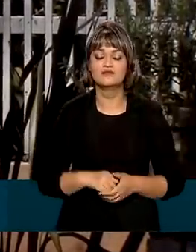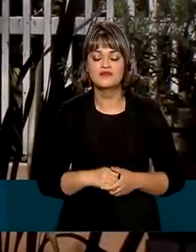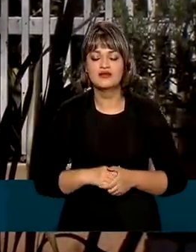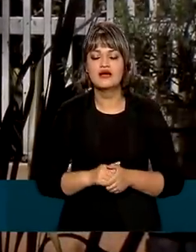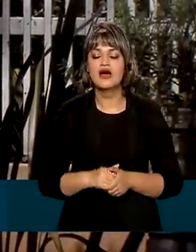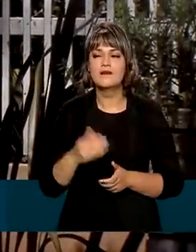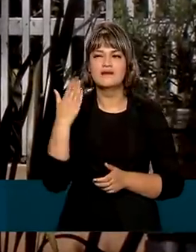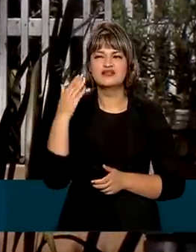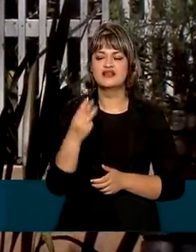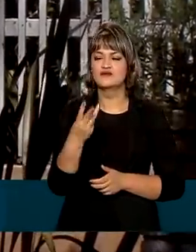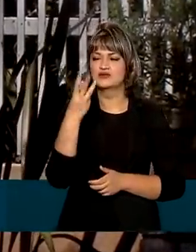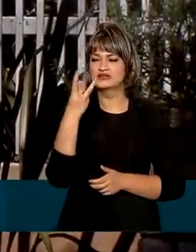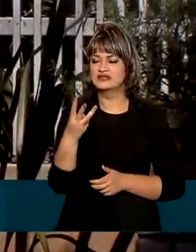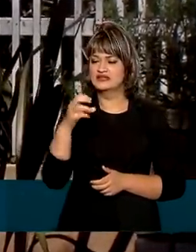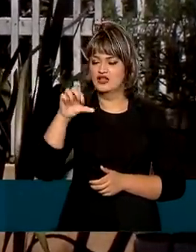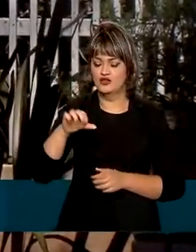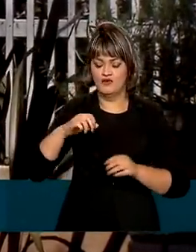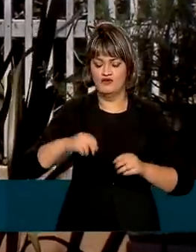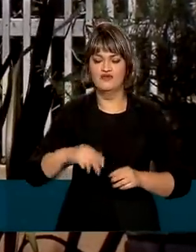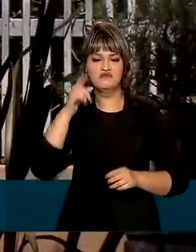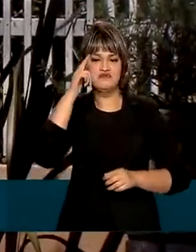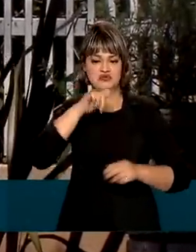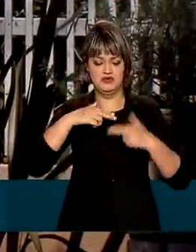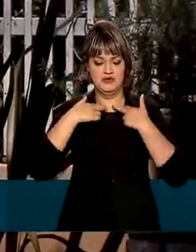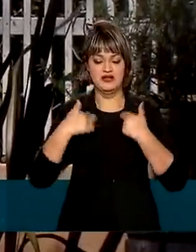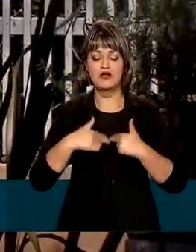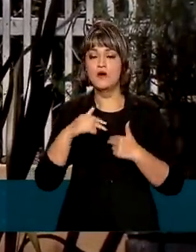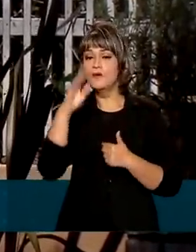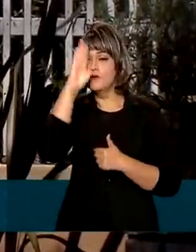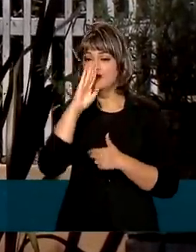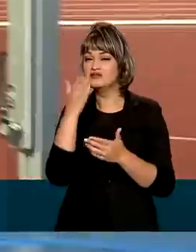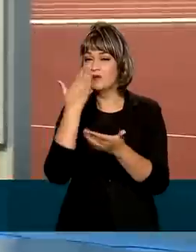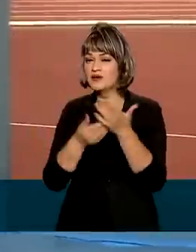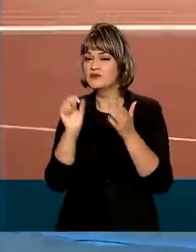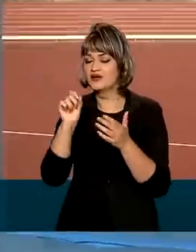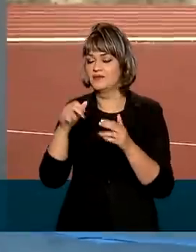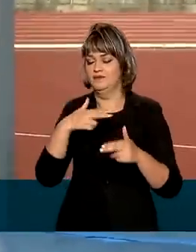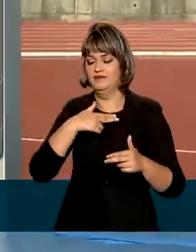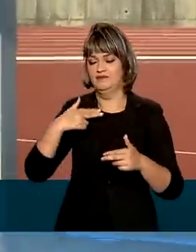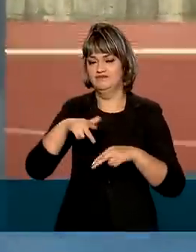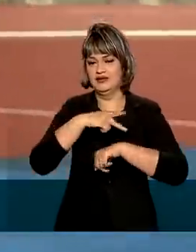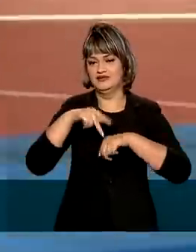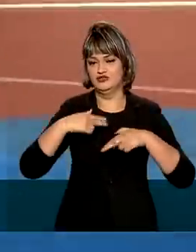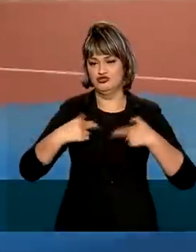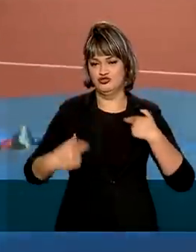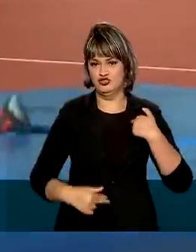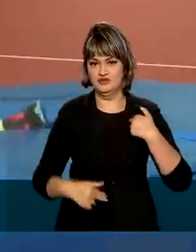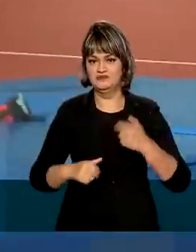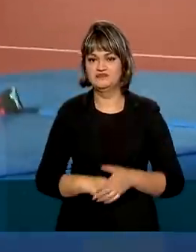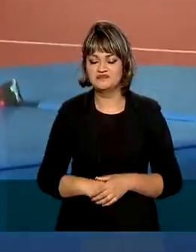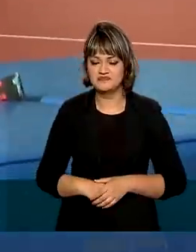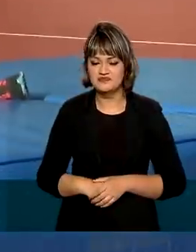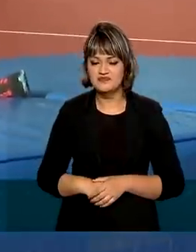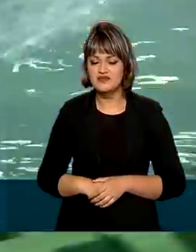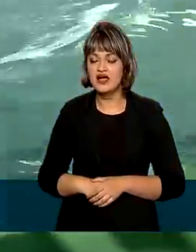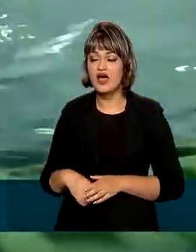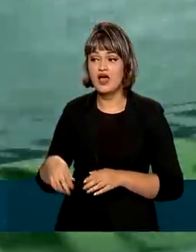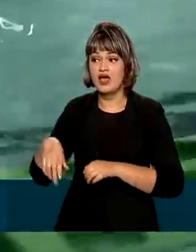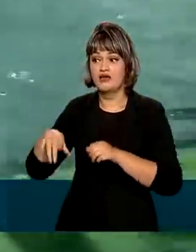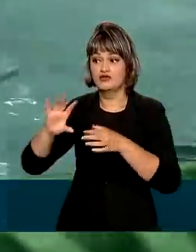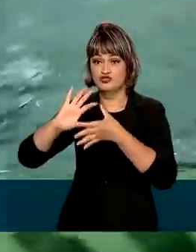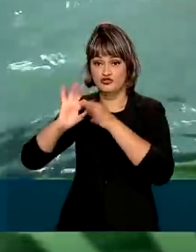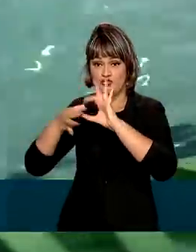foram 39 pódios. O Brasil só ficou atrás da China. Os Jogos de Tóquio vão ficar marcados para o Brasil